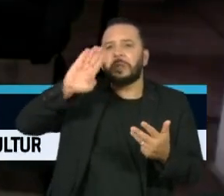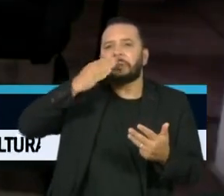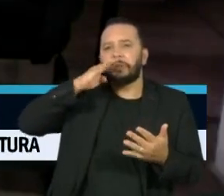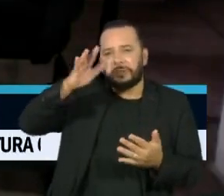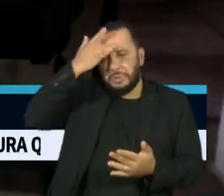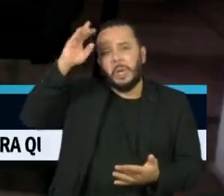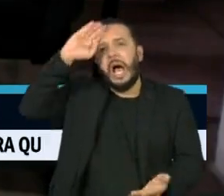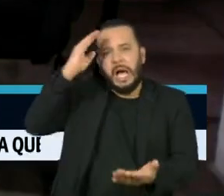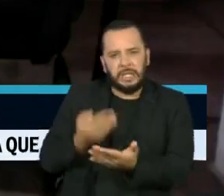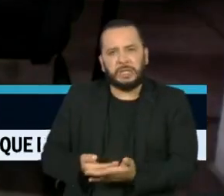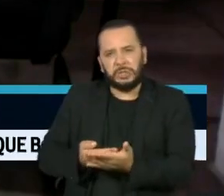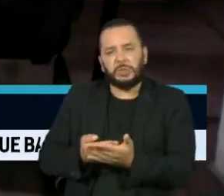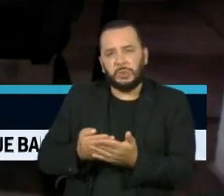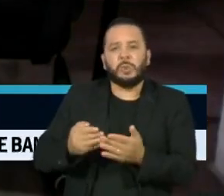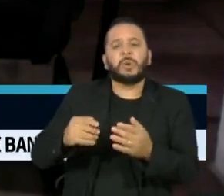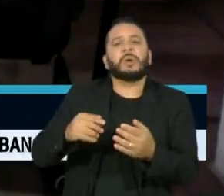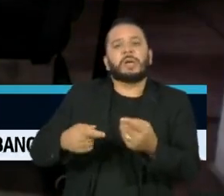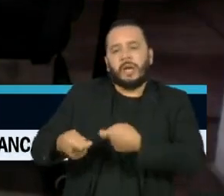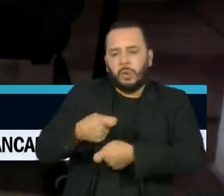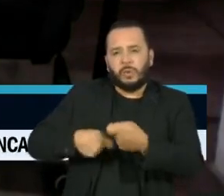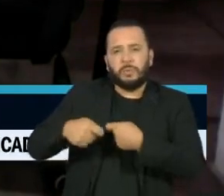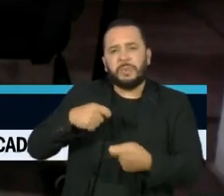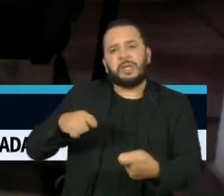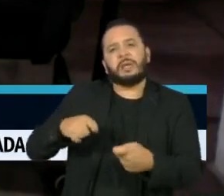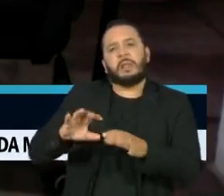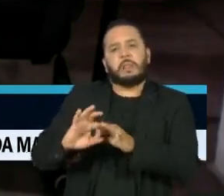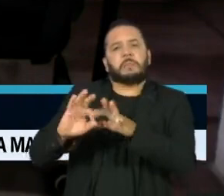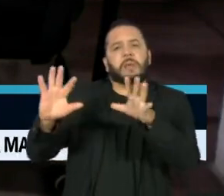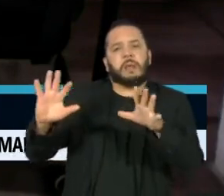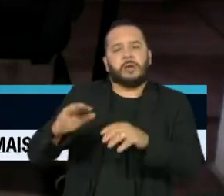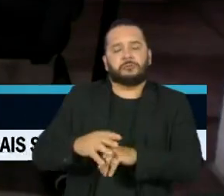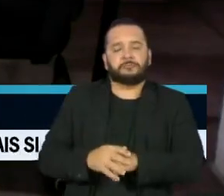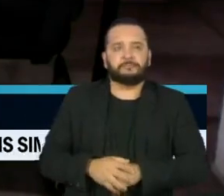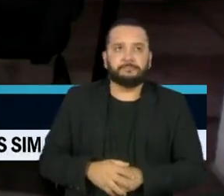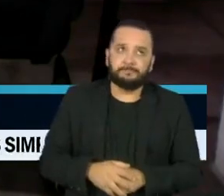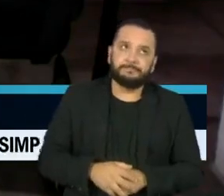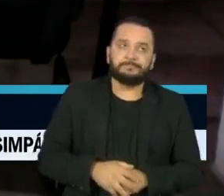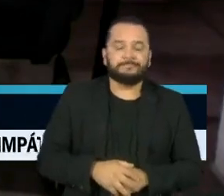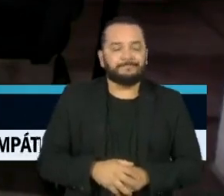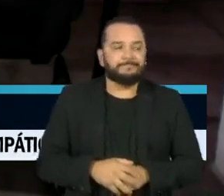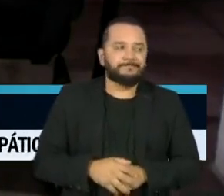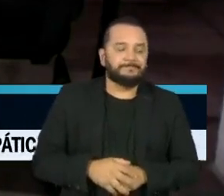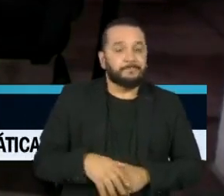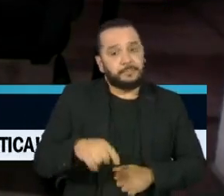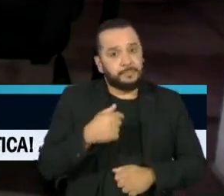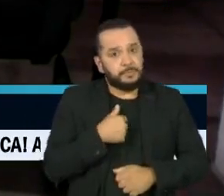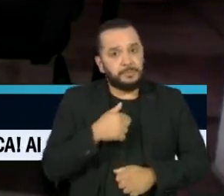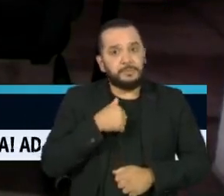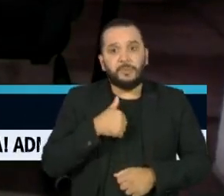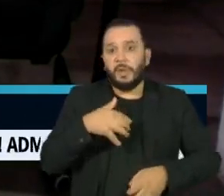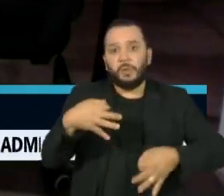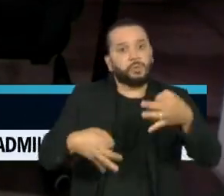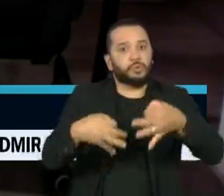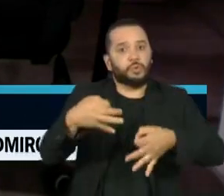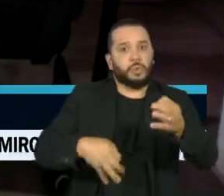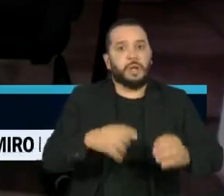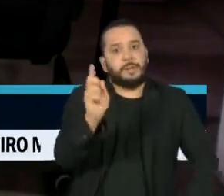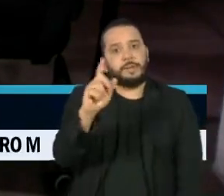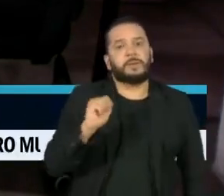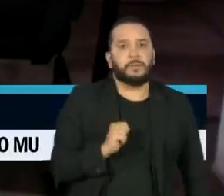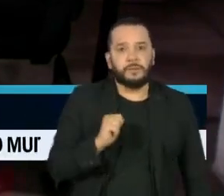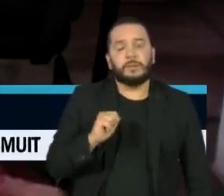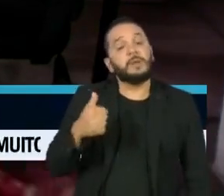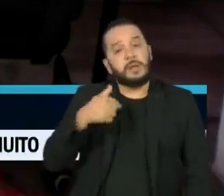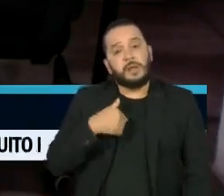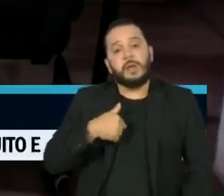Você sabe que eu procuro não me sentar nesse lugar, no sentido de julgar. Por isso eu fiz esse filme, porque eu quero